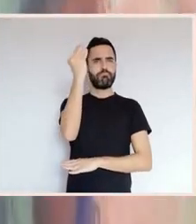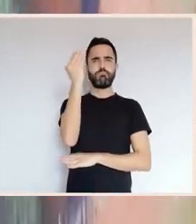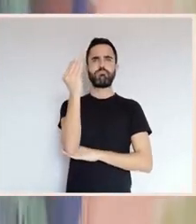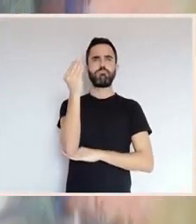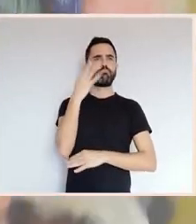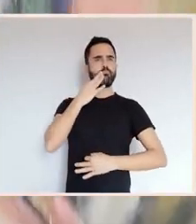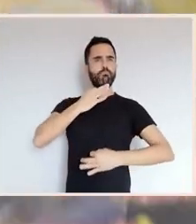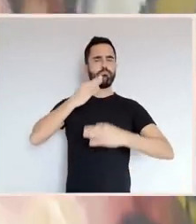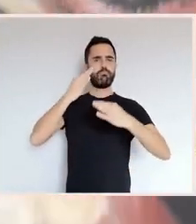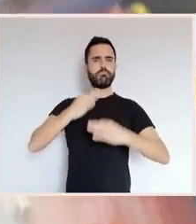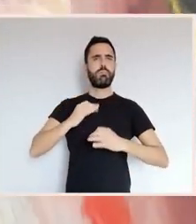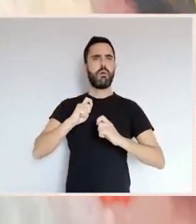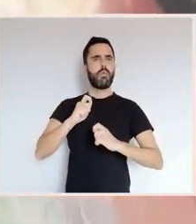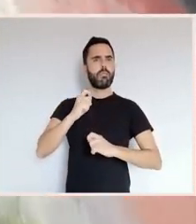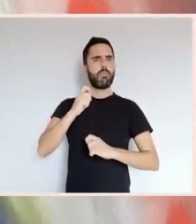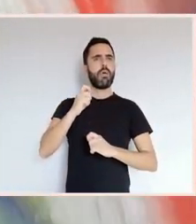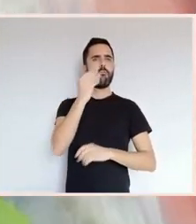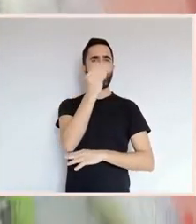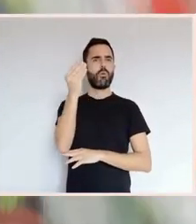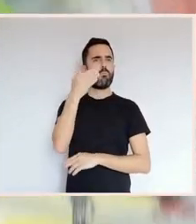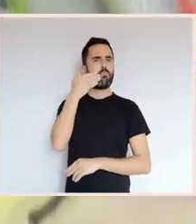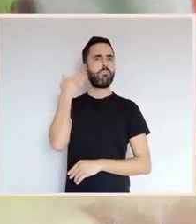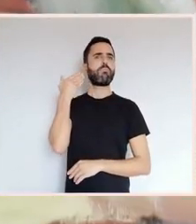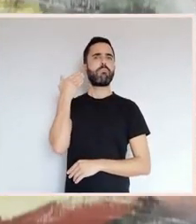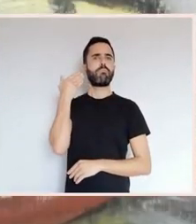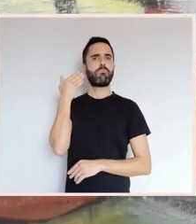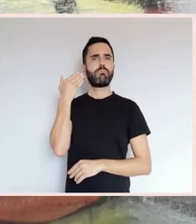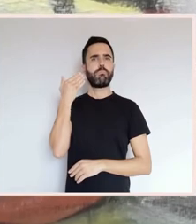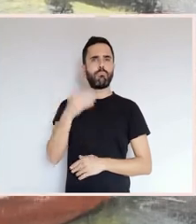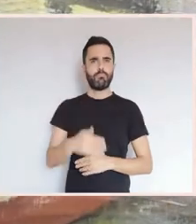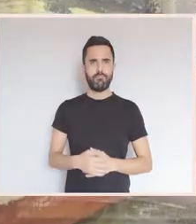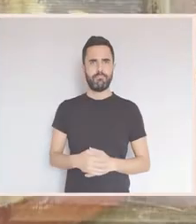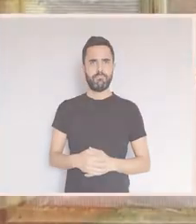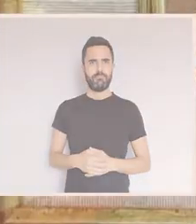monumentalidade que busca enxer de dignidade ás figuras.